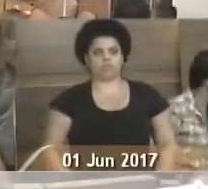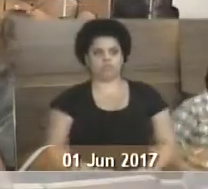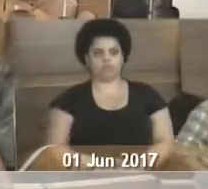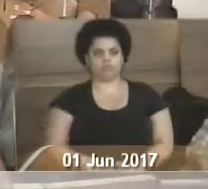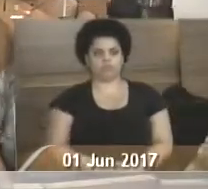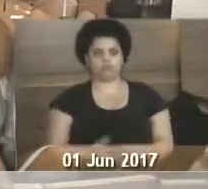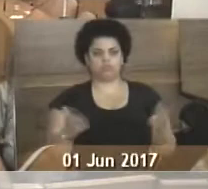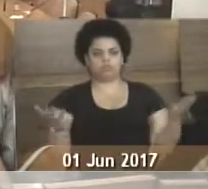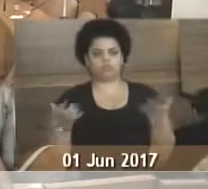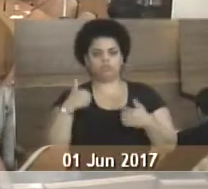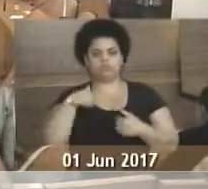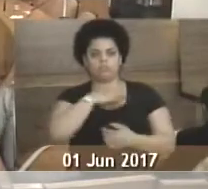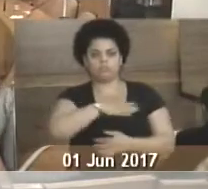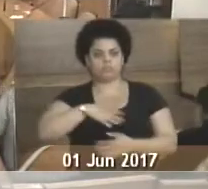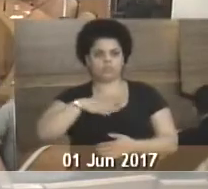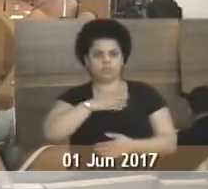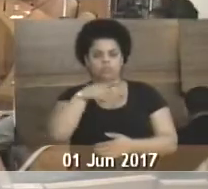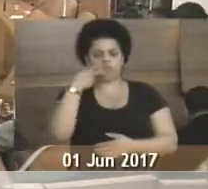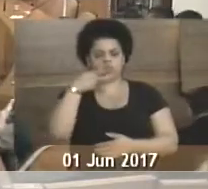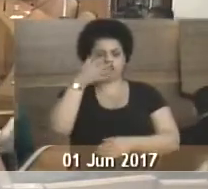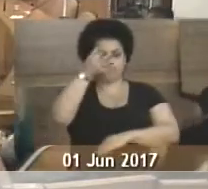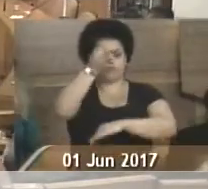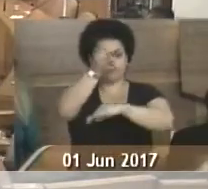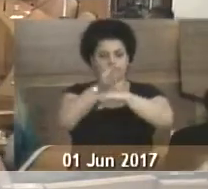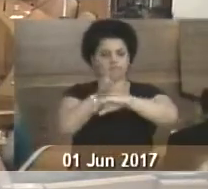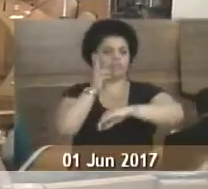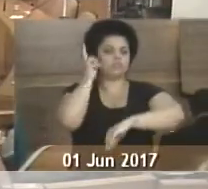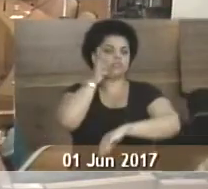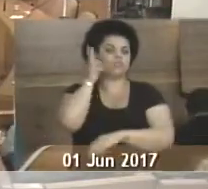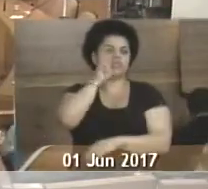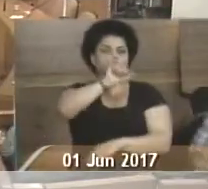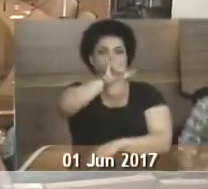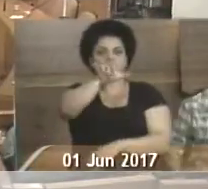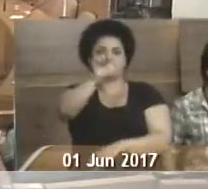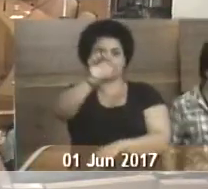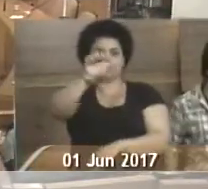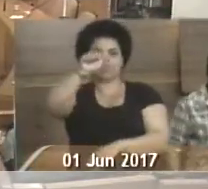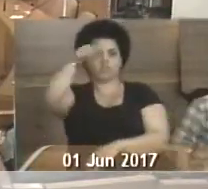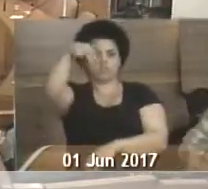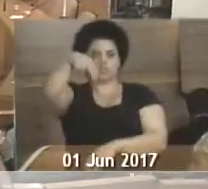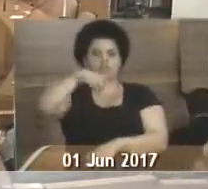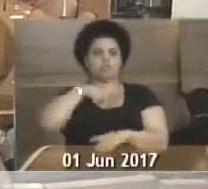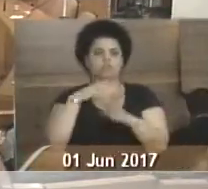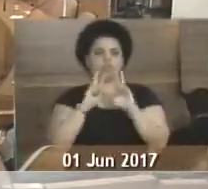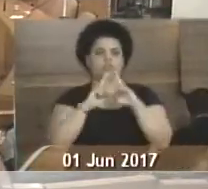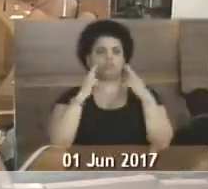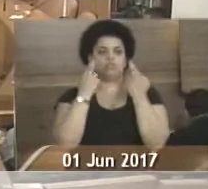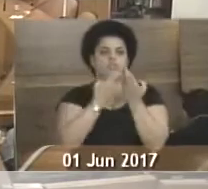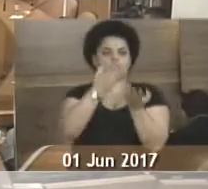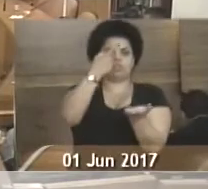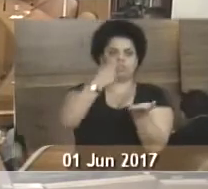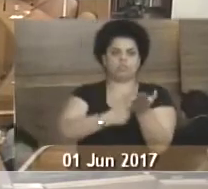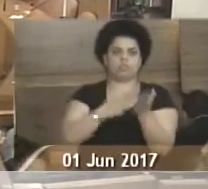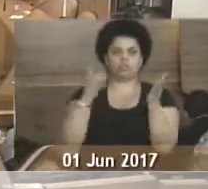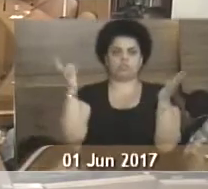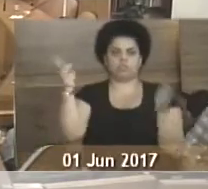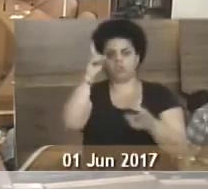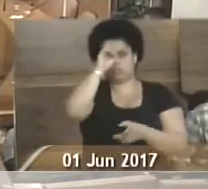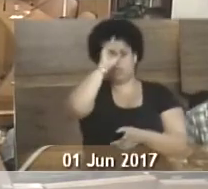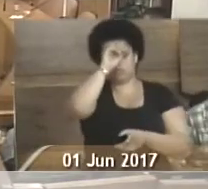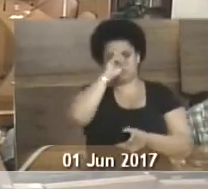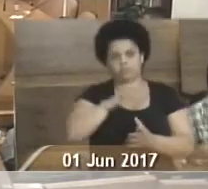Gostaria de justificar a ausência do vereador Jean, que encontra-se numa reunião, nesse momento, no HGJ.